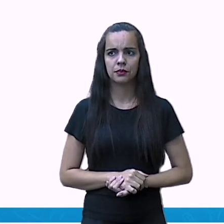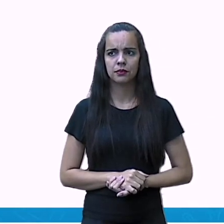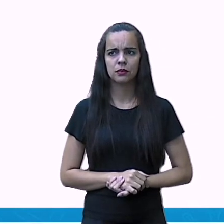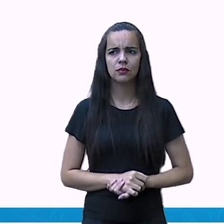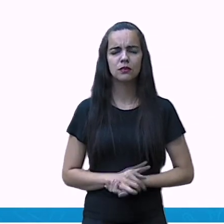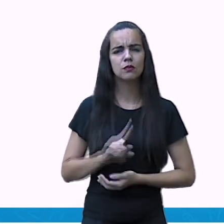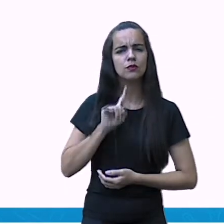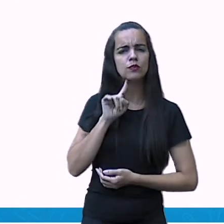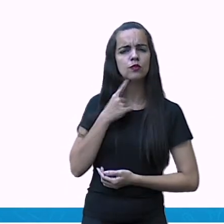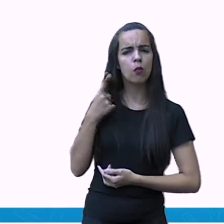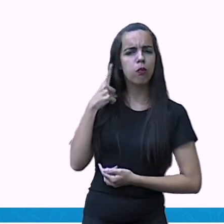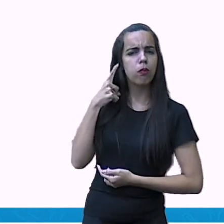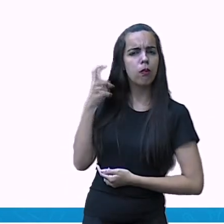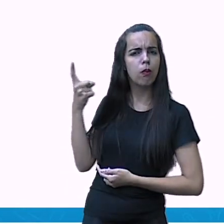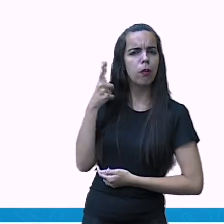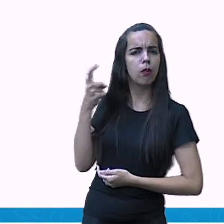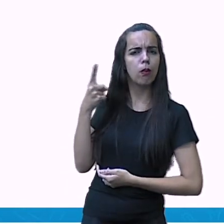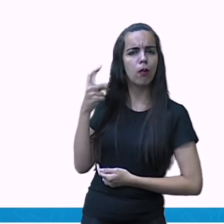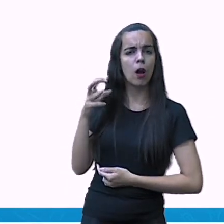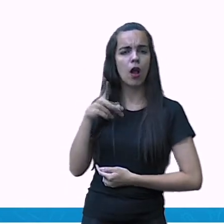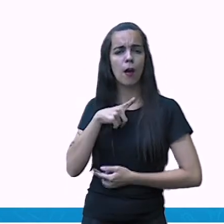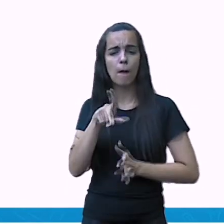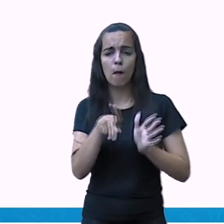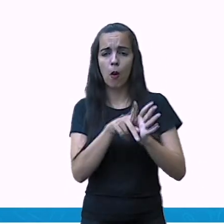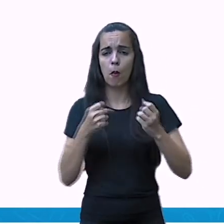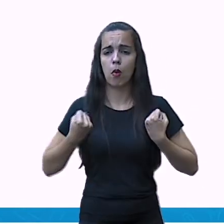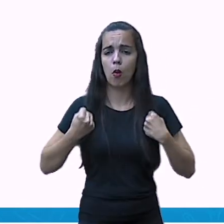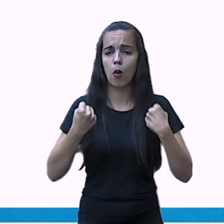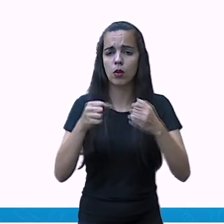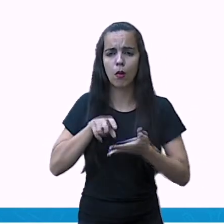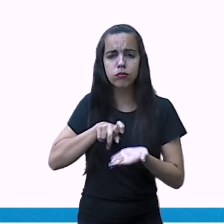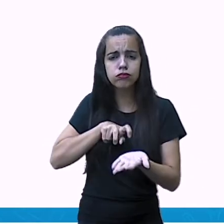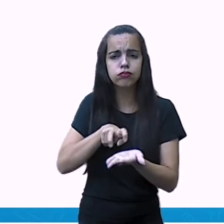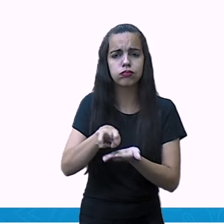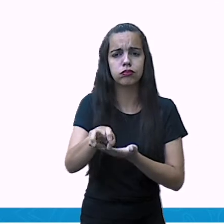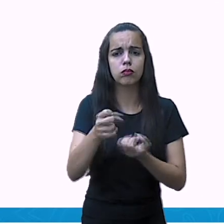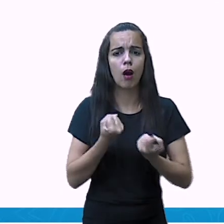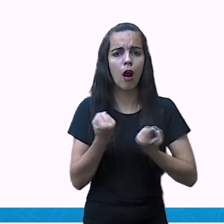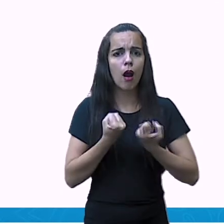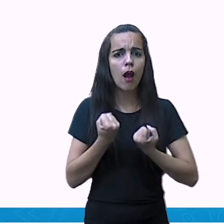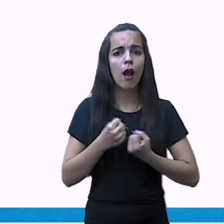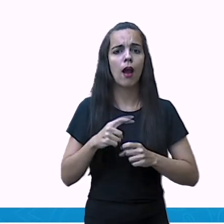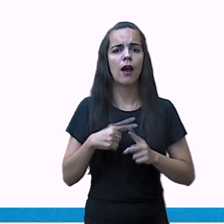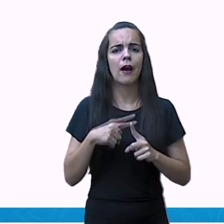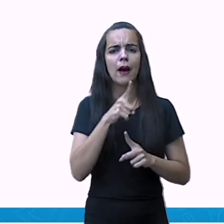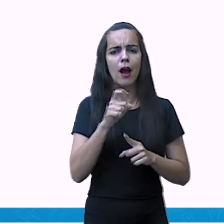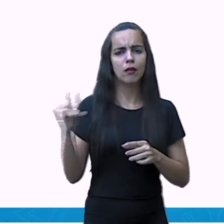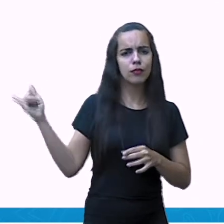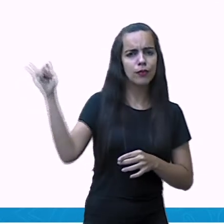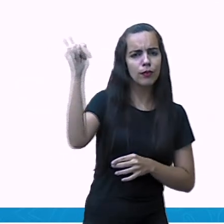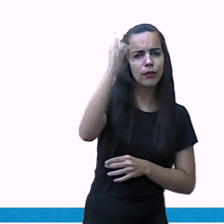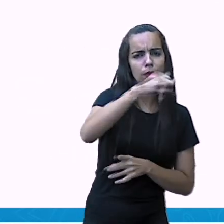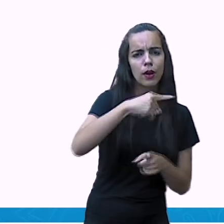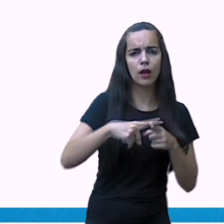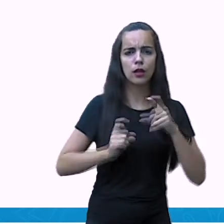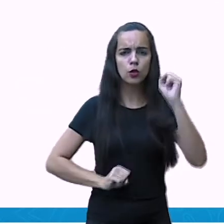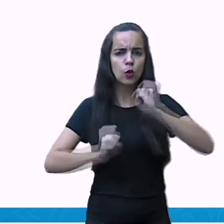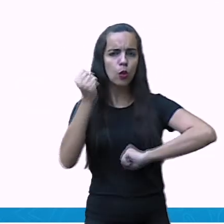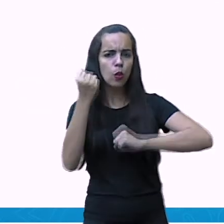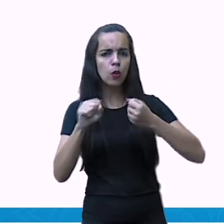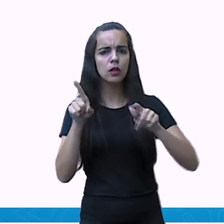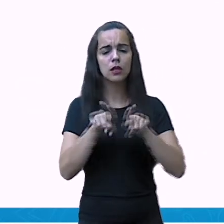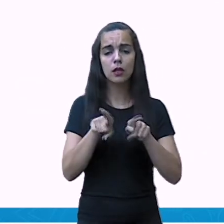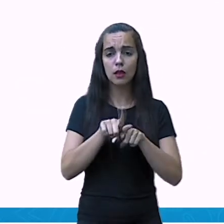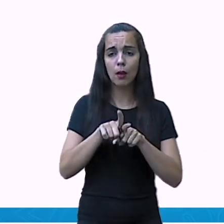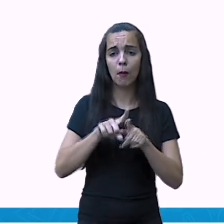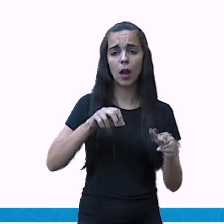A poluição sonora produzida por veículos terrestres e aéreos e pelas indústrias e por atividades